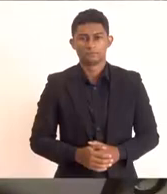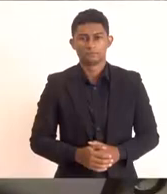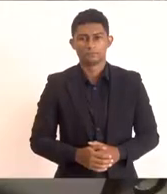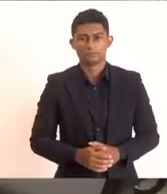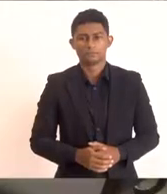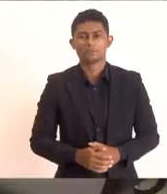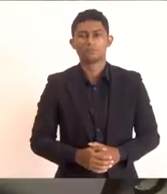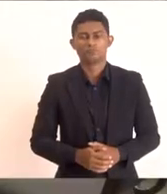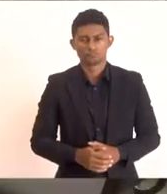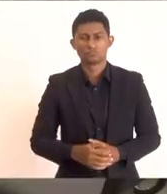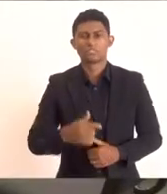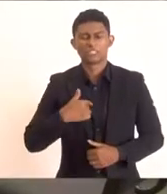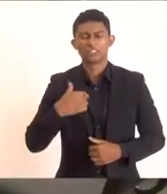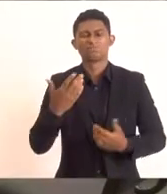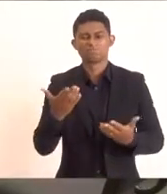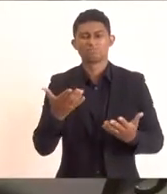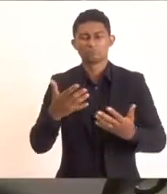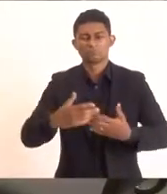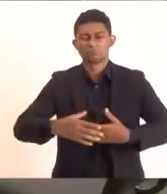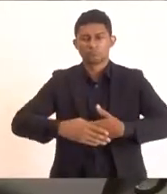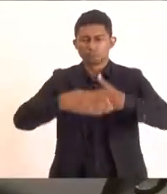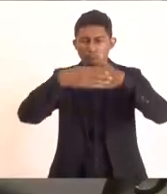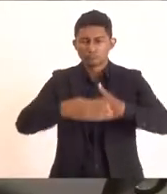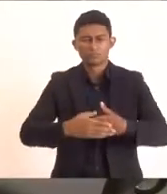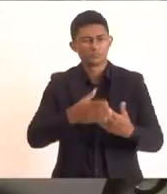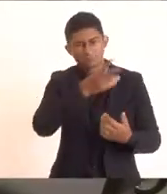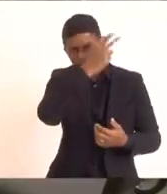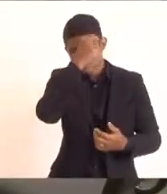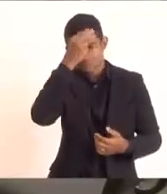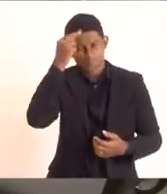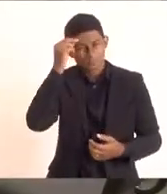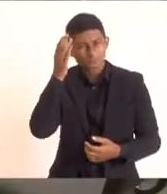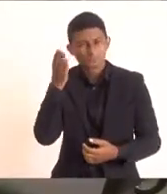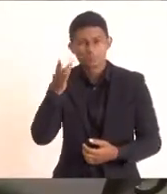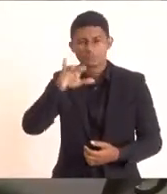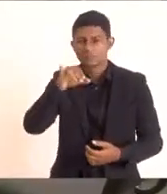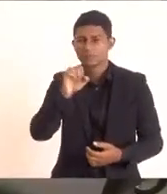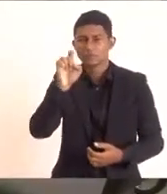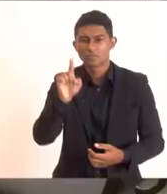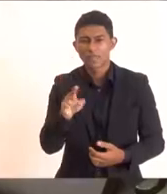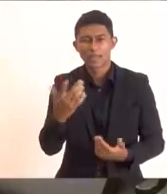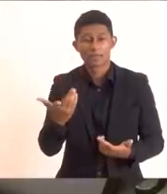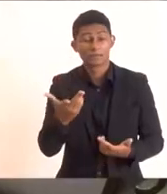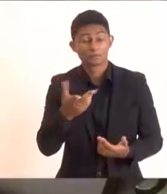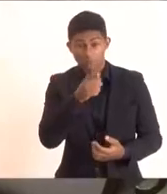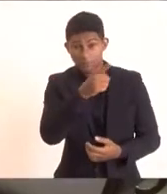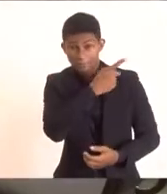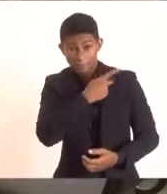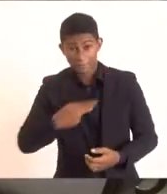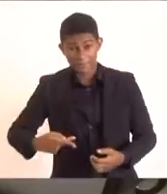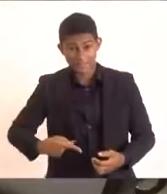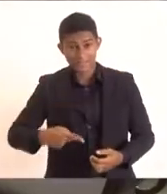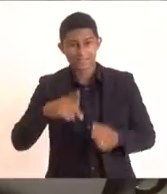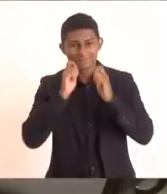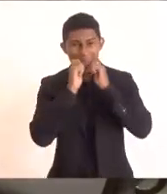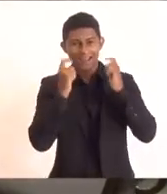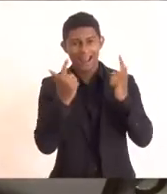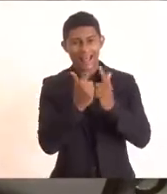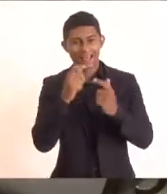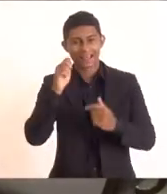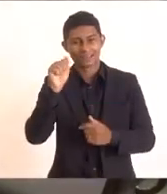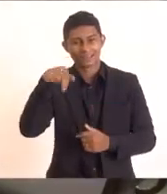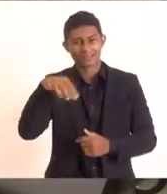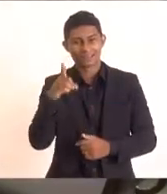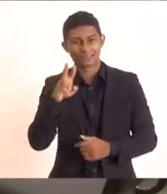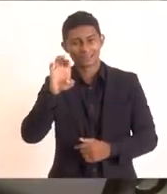Gostaria de saudar o nosso prefeito, José Bonifácio, o nosso presidente da LERJ, André, dizer que